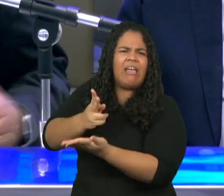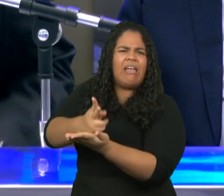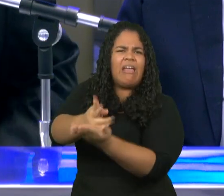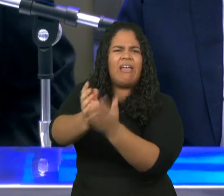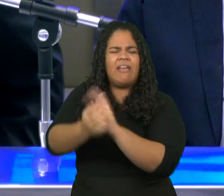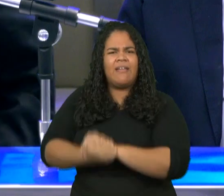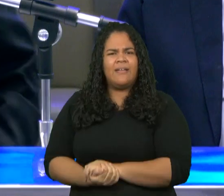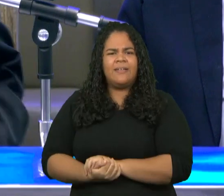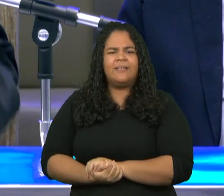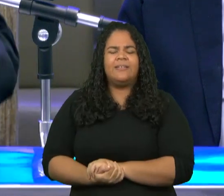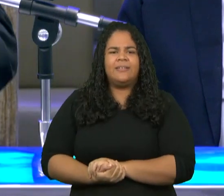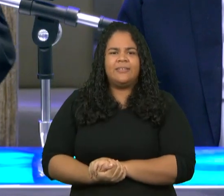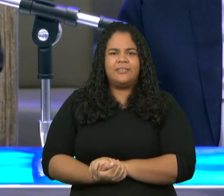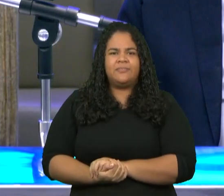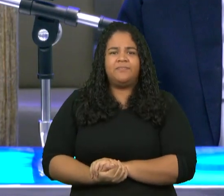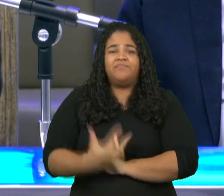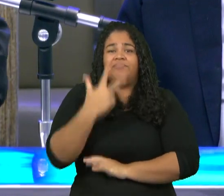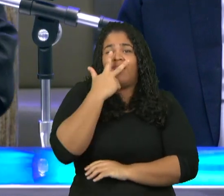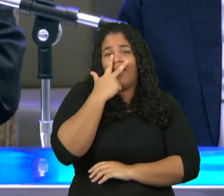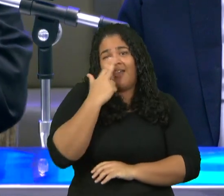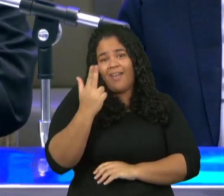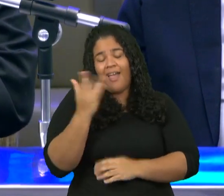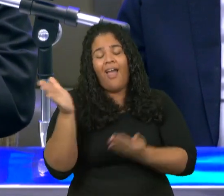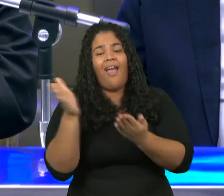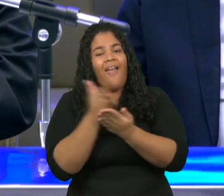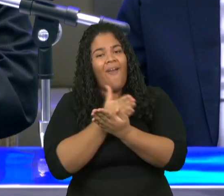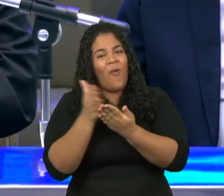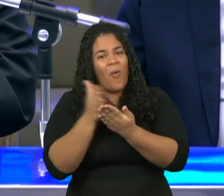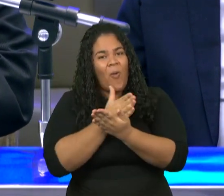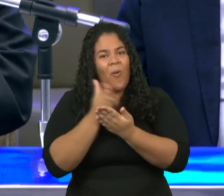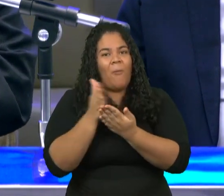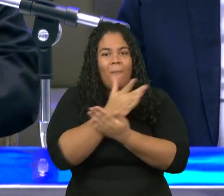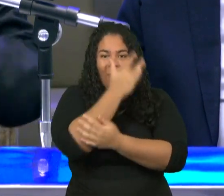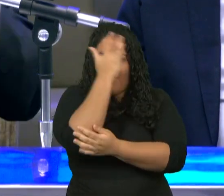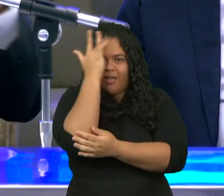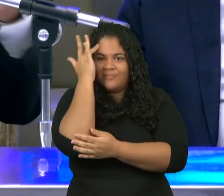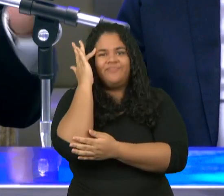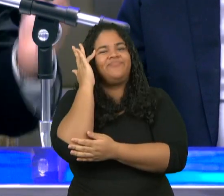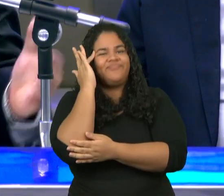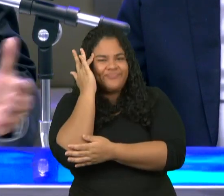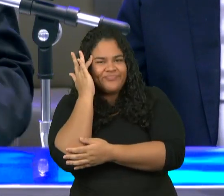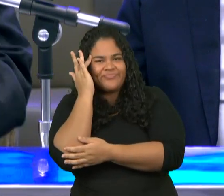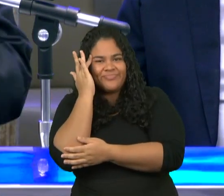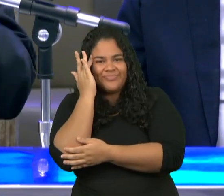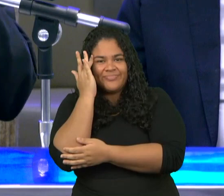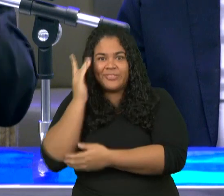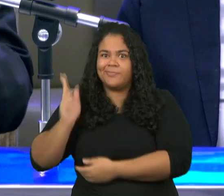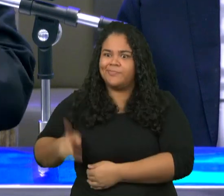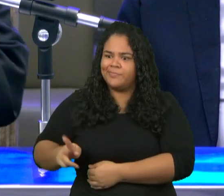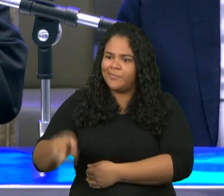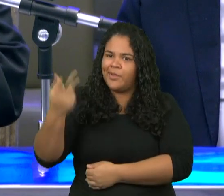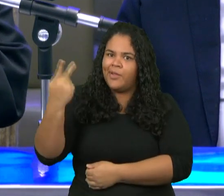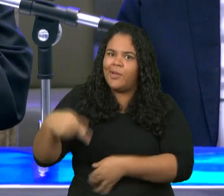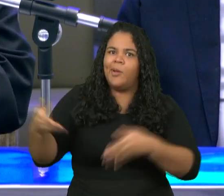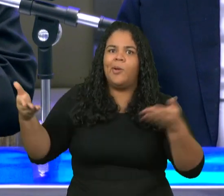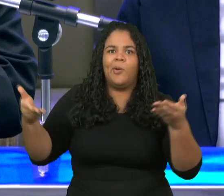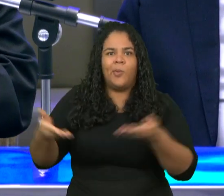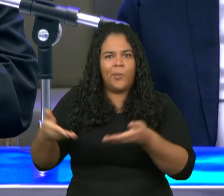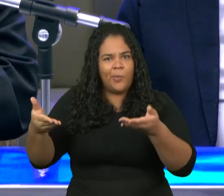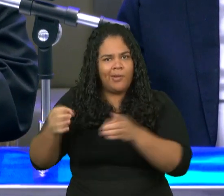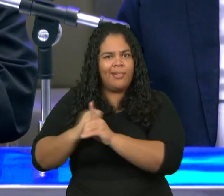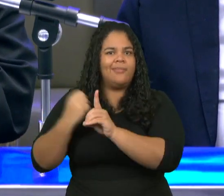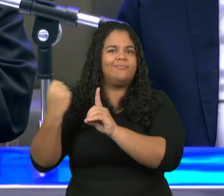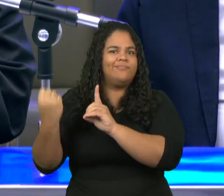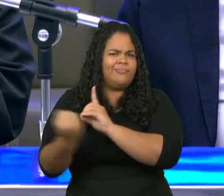semelhança de alguns homens da geração dos nossos dias, dos dias que nós estamos